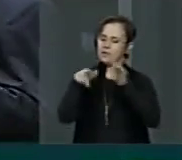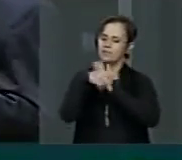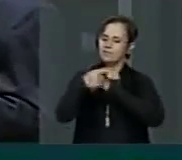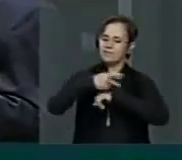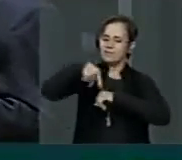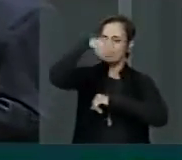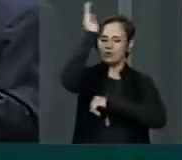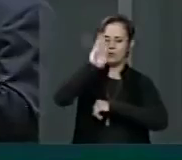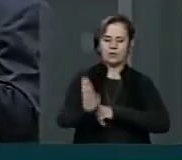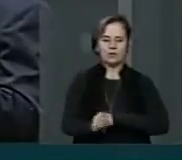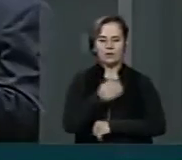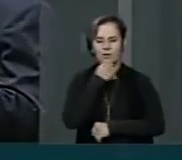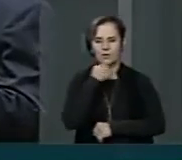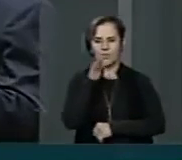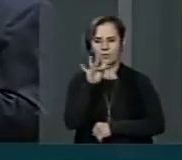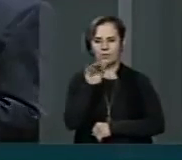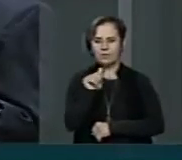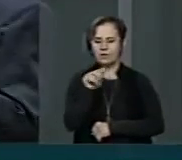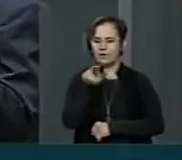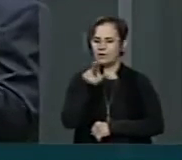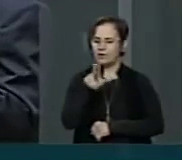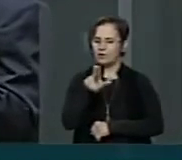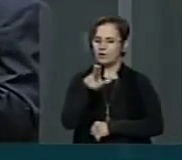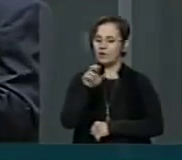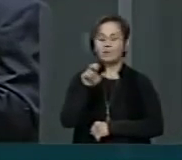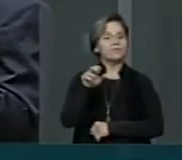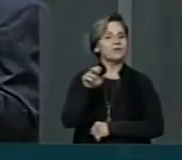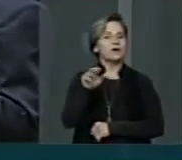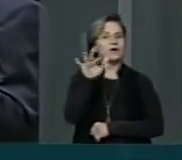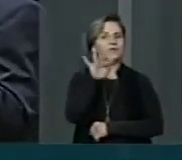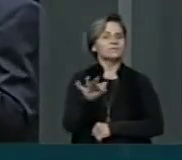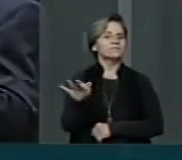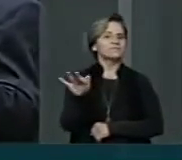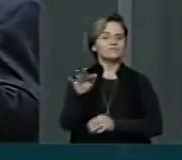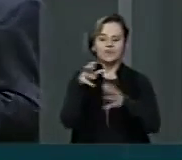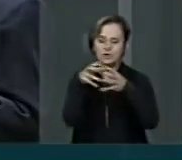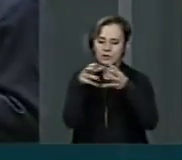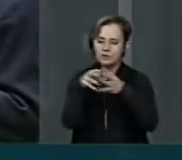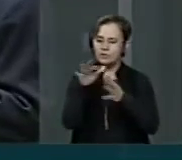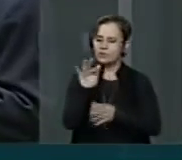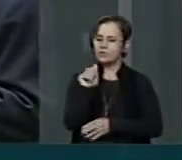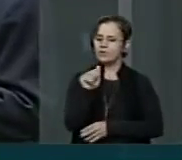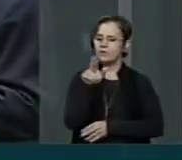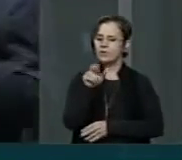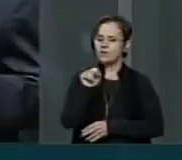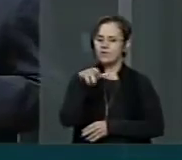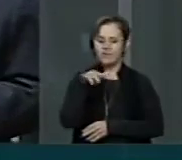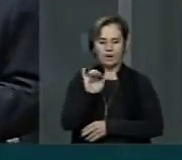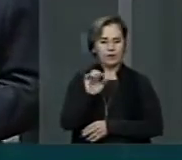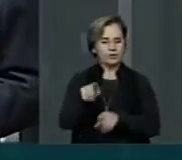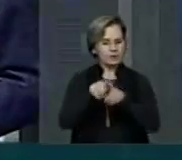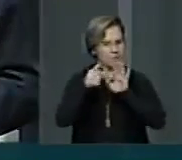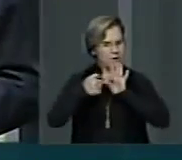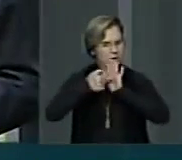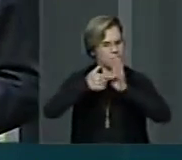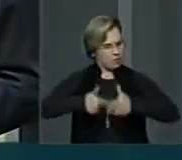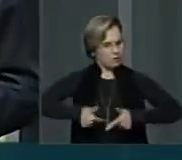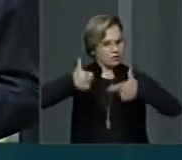O Fauzi é uma das expressões que tem o orgulho de levantar a bandeira do reggae no Brasil e fora deste país.